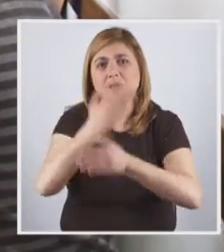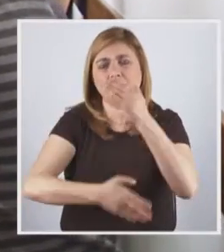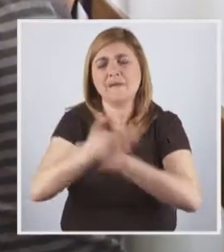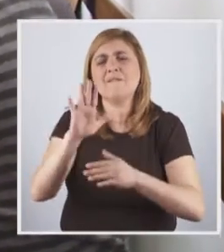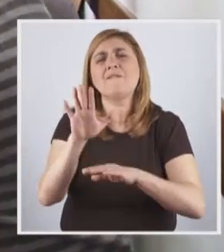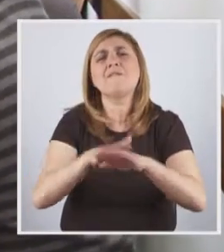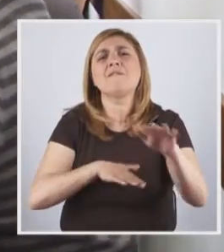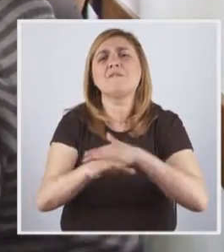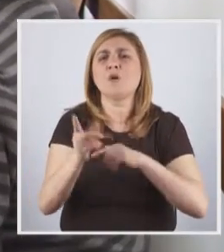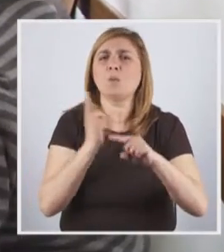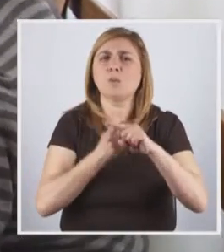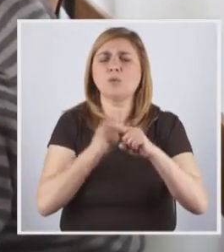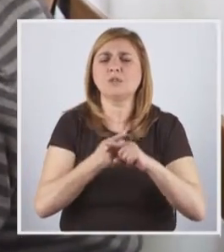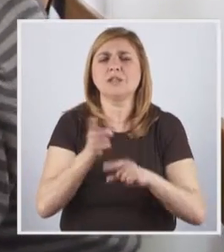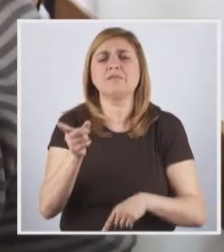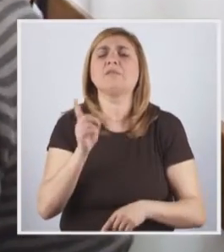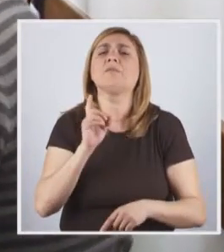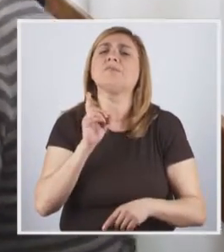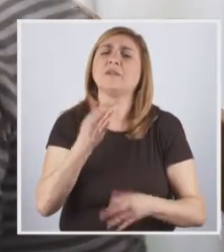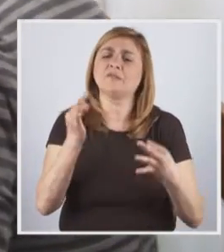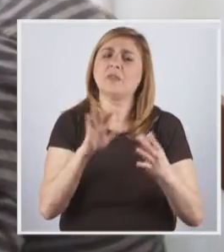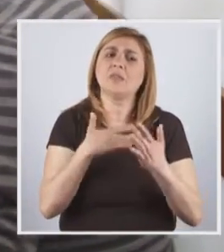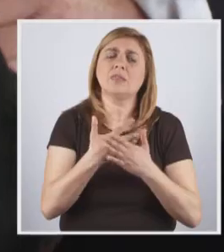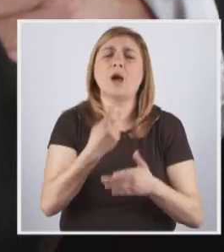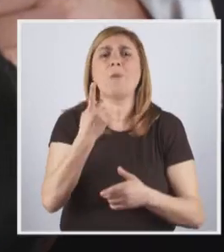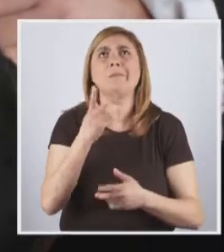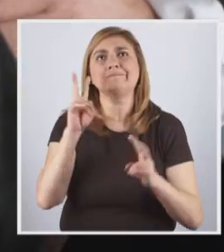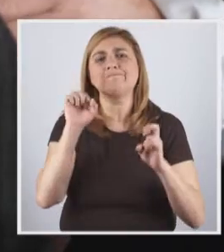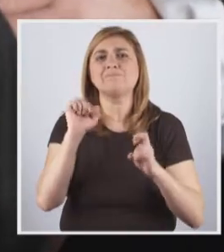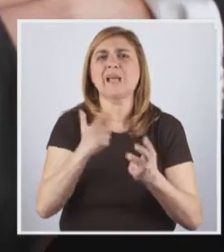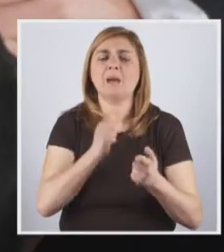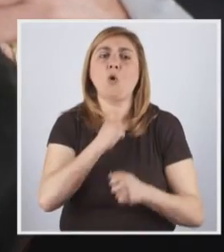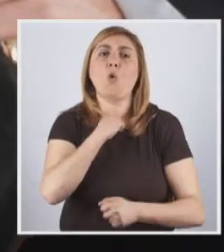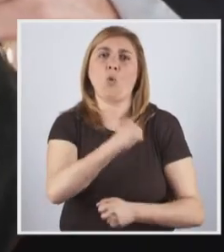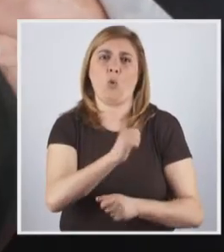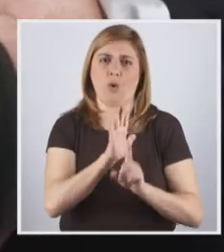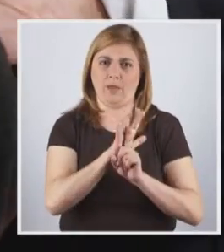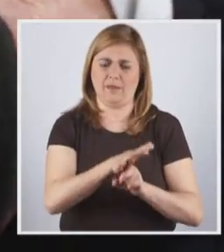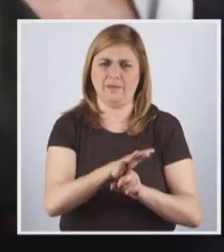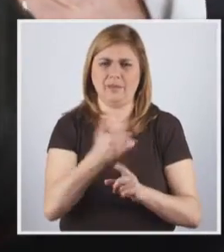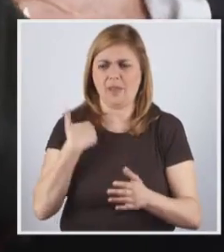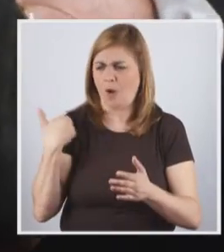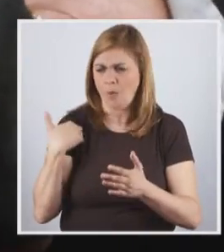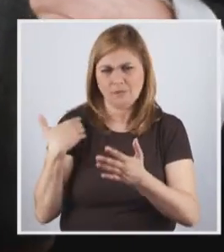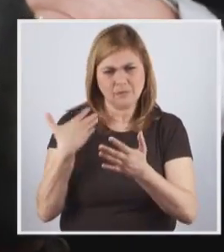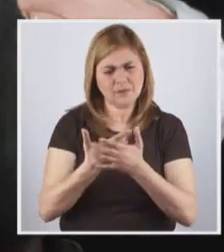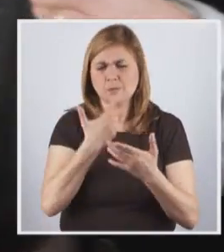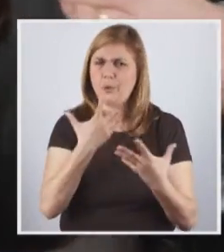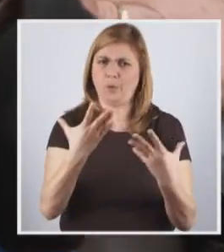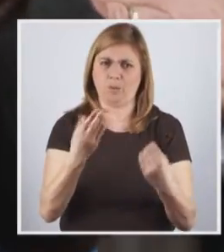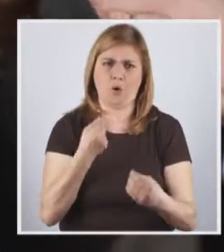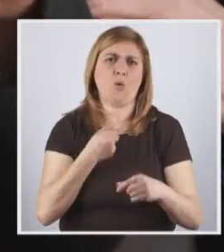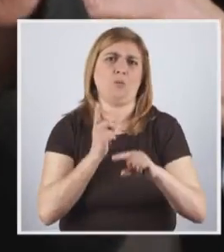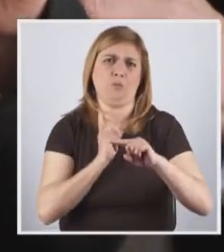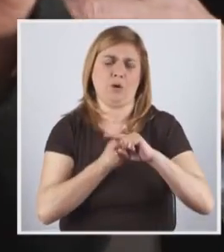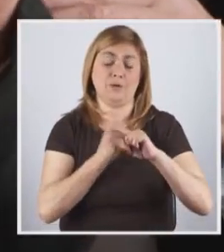fazerem do otimismo uma arma contra a discriminação. Sempre fui uma pessoa terrivelmente otimista e acho